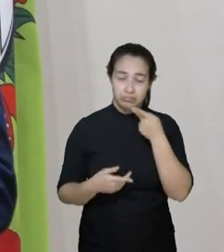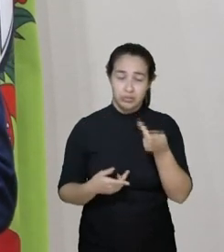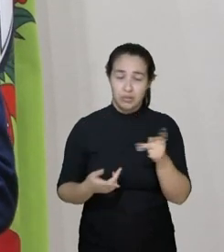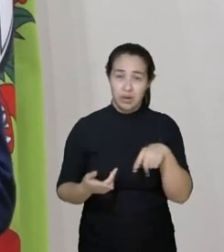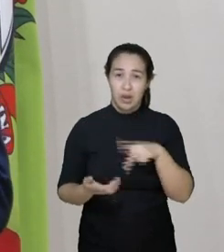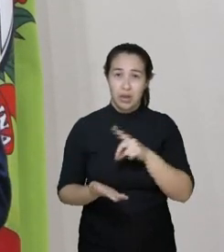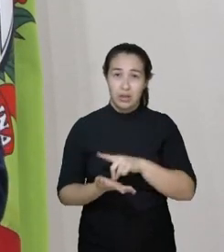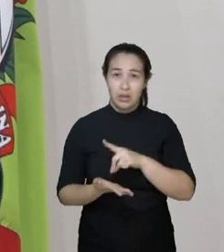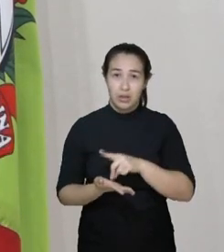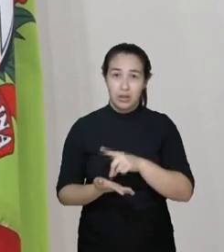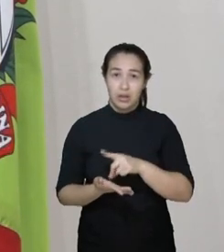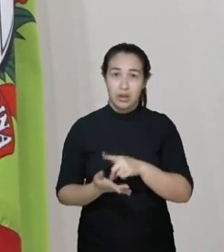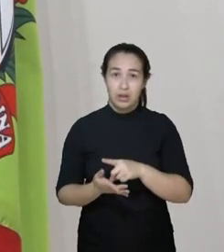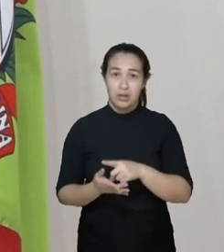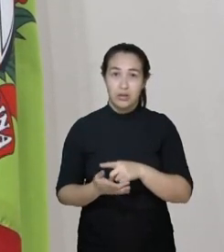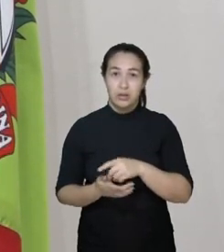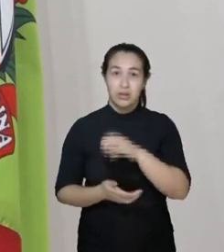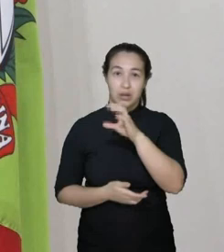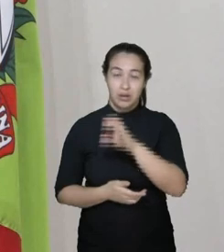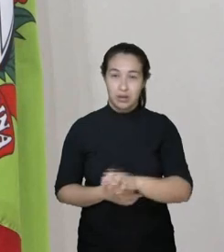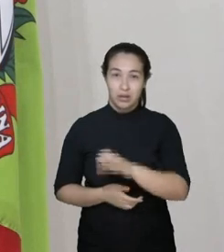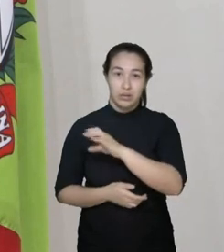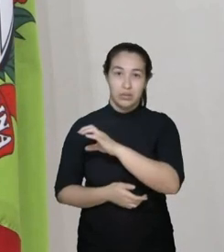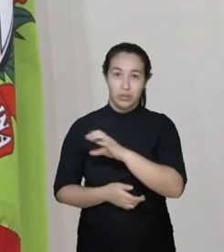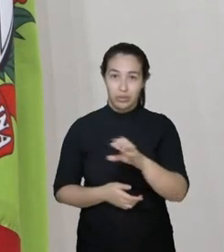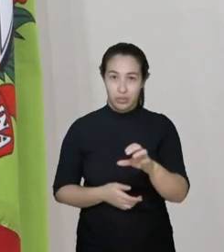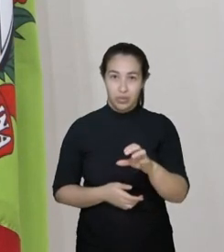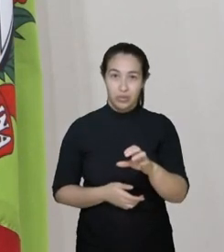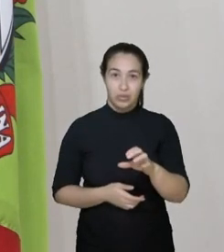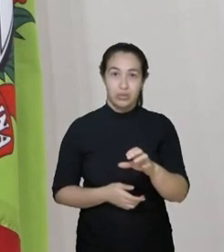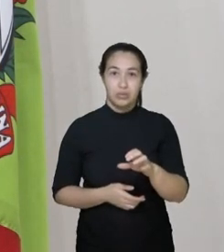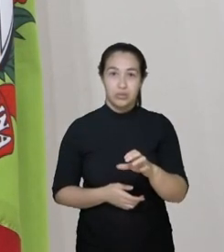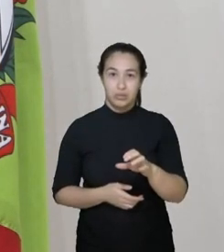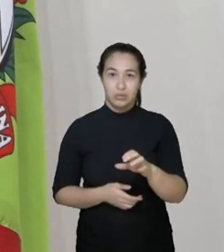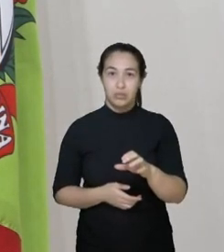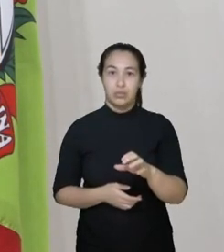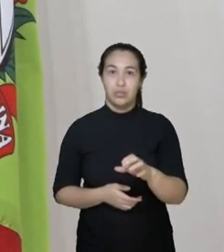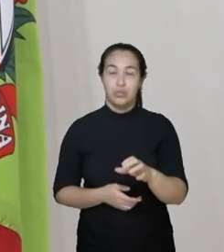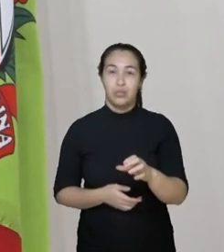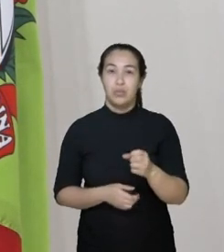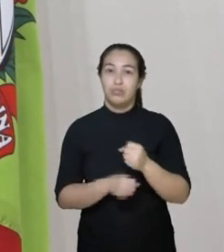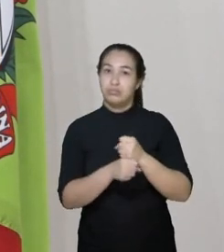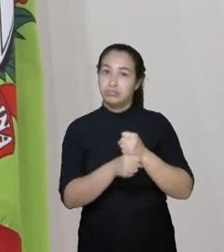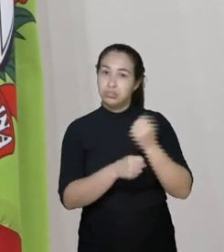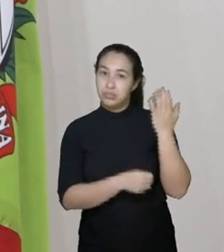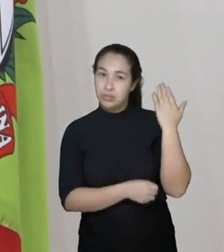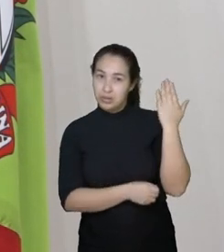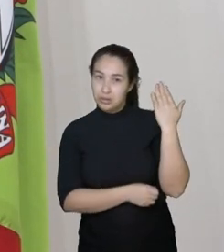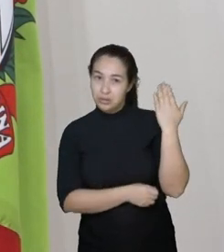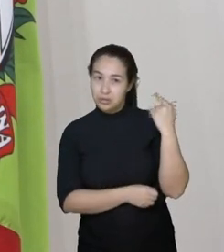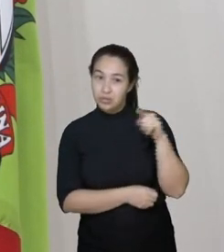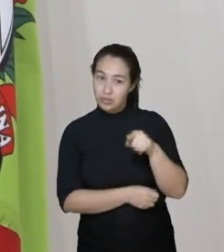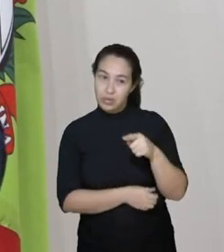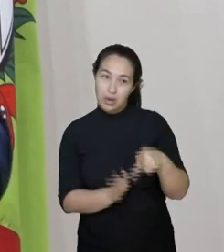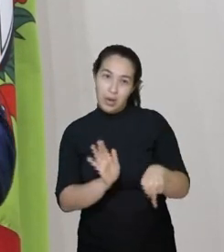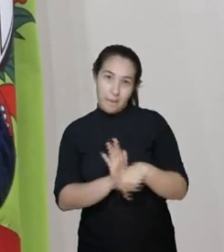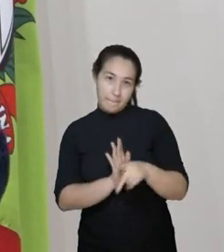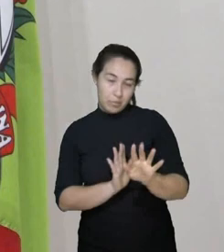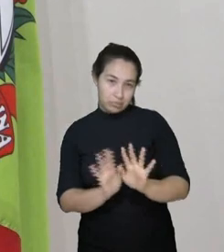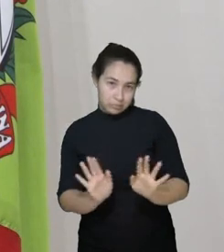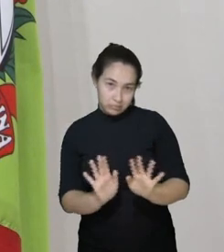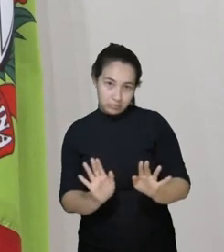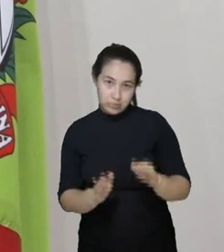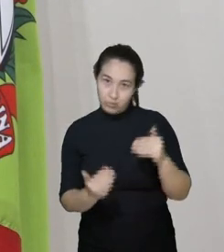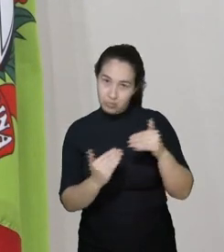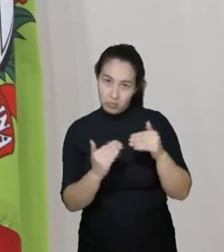o catolicismo conservador, a qual ele não é fruto, e o